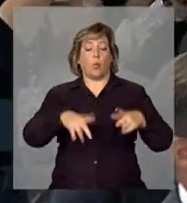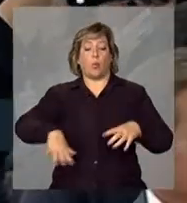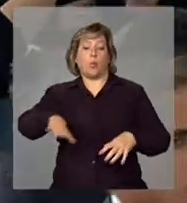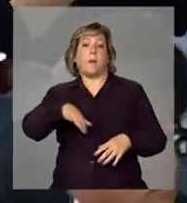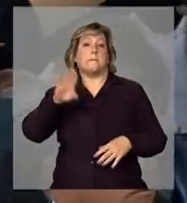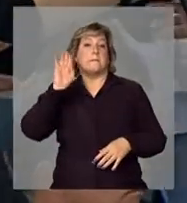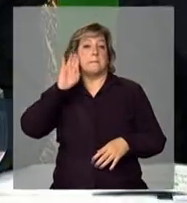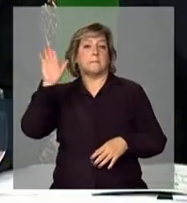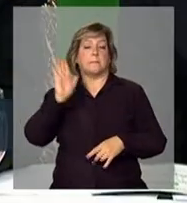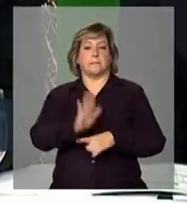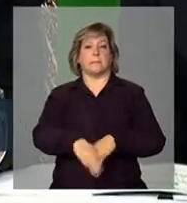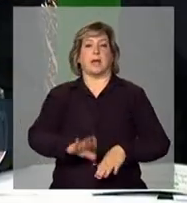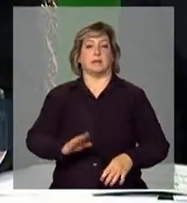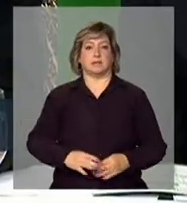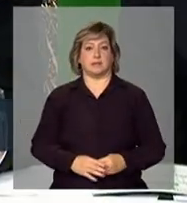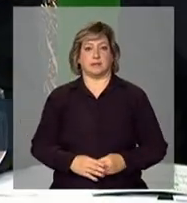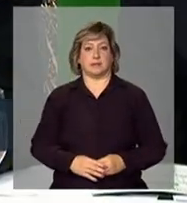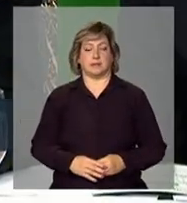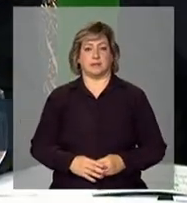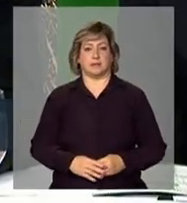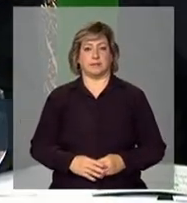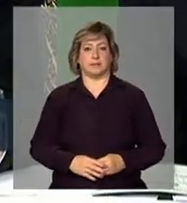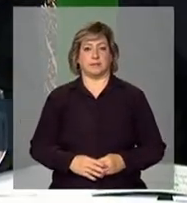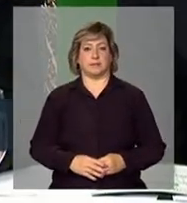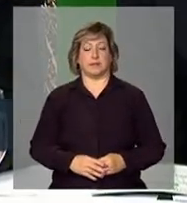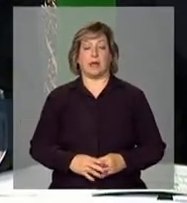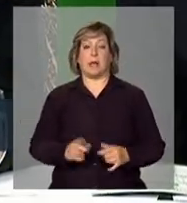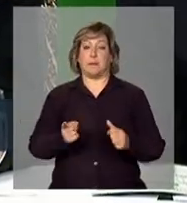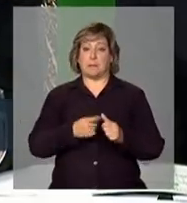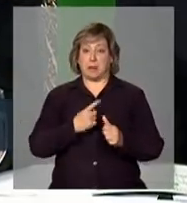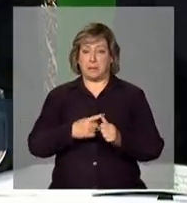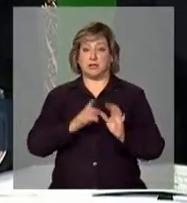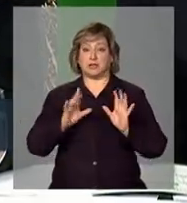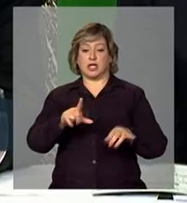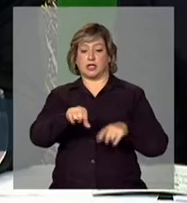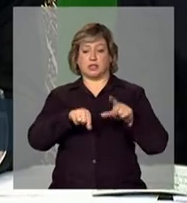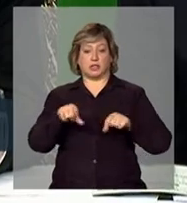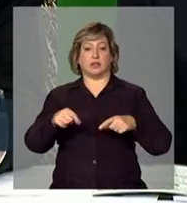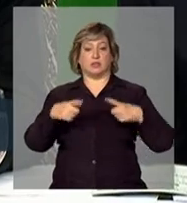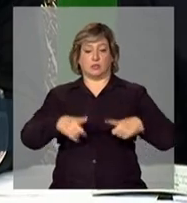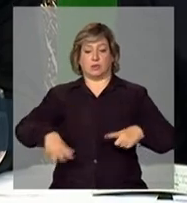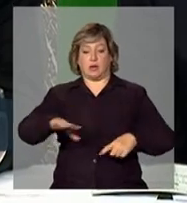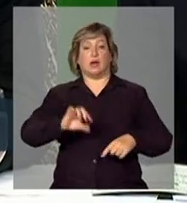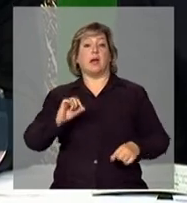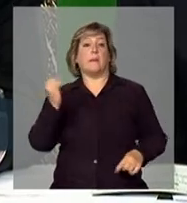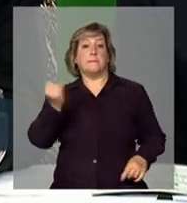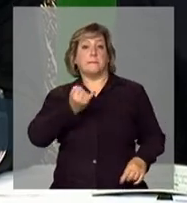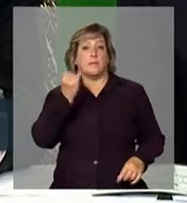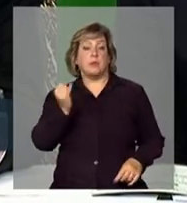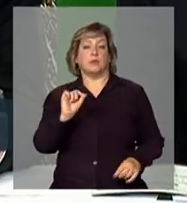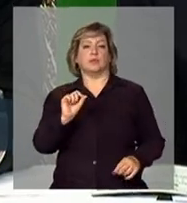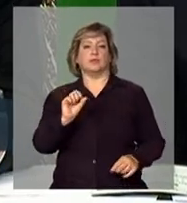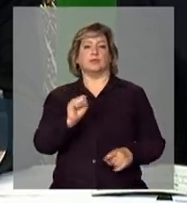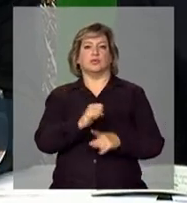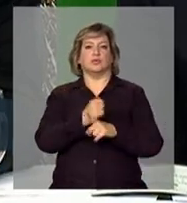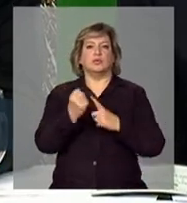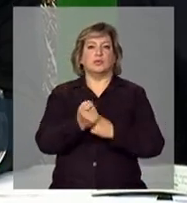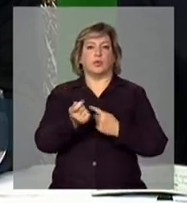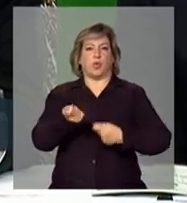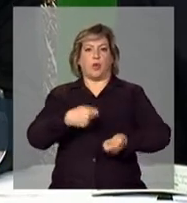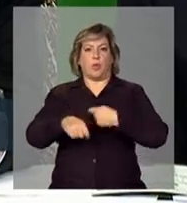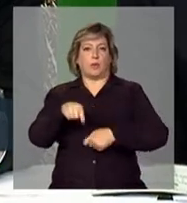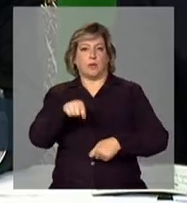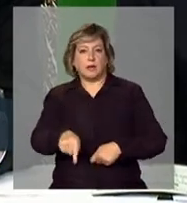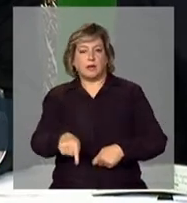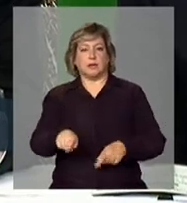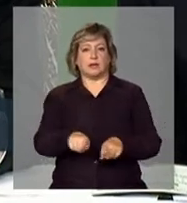beneficiadas? Primeiro, foi definida as áreas pela importância socioeconômica, pela importância